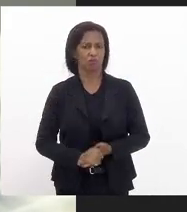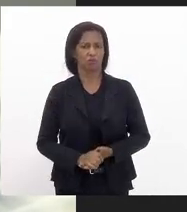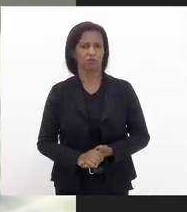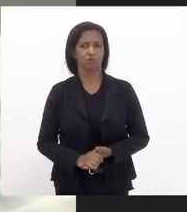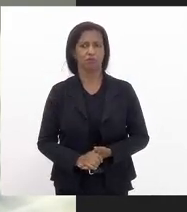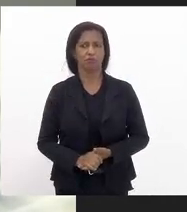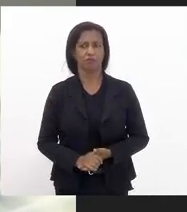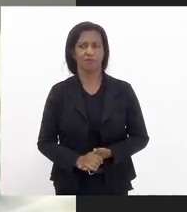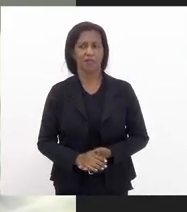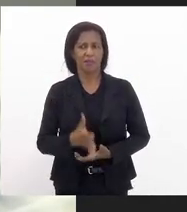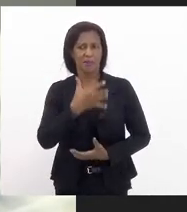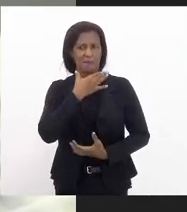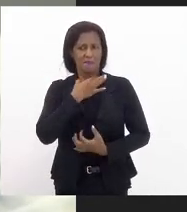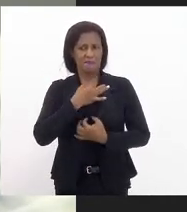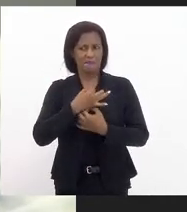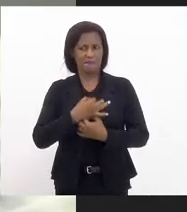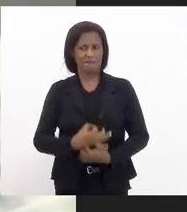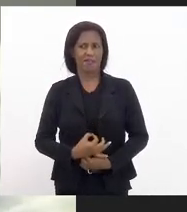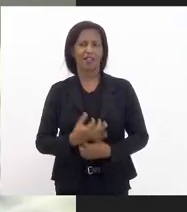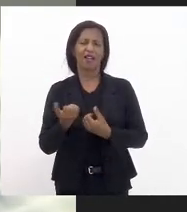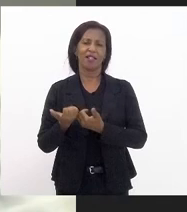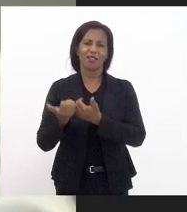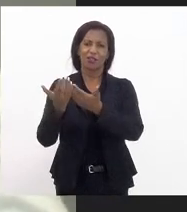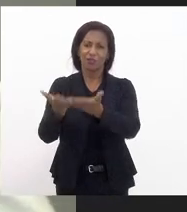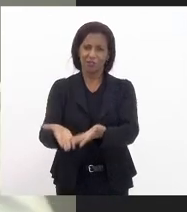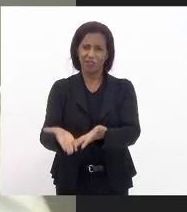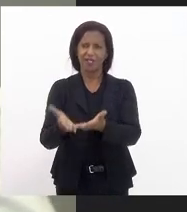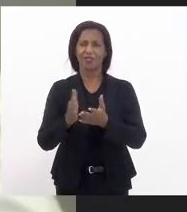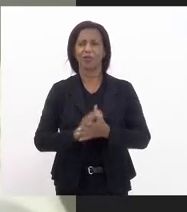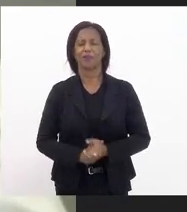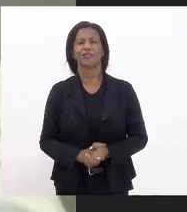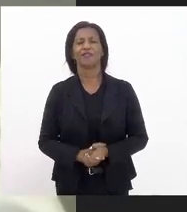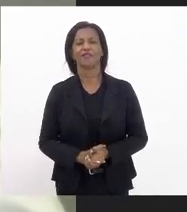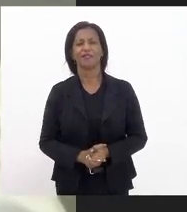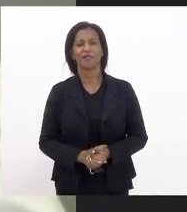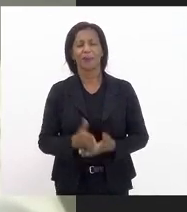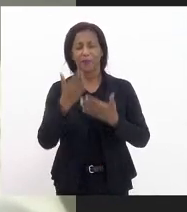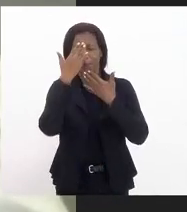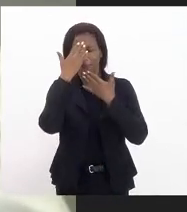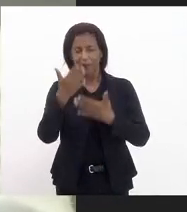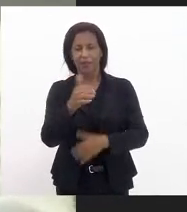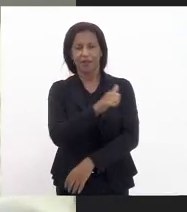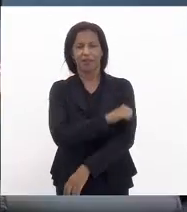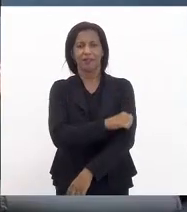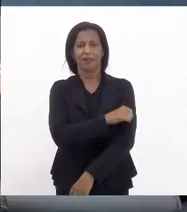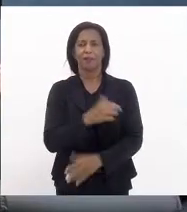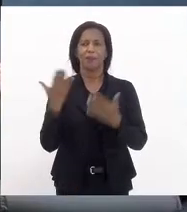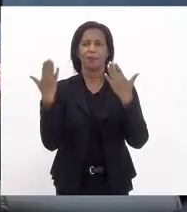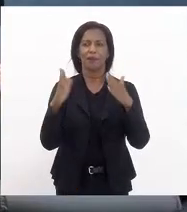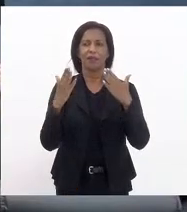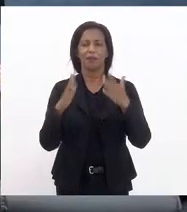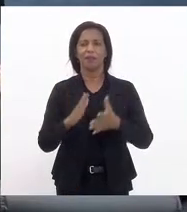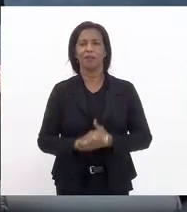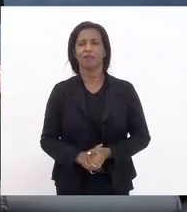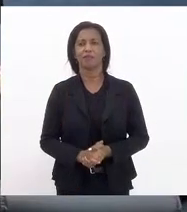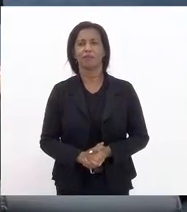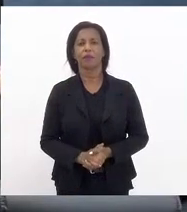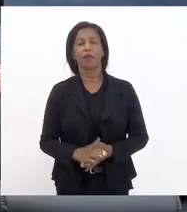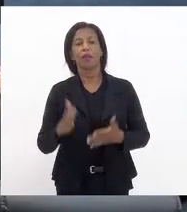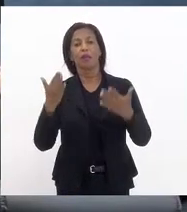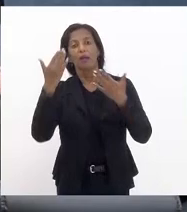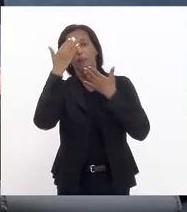medalha tiradente aí que você deu aí eu sou coautor também obrigado enfermeira parabéns obrigado deputado